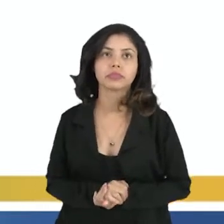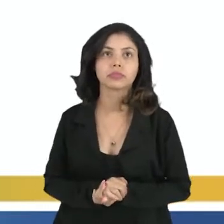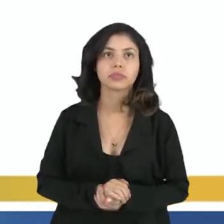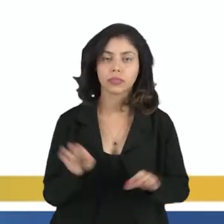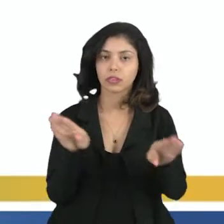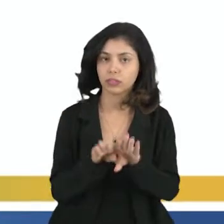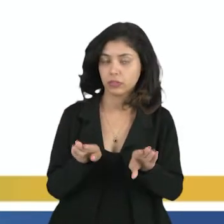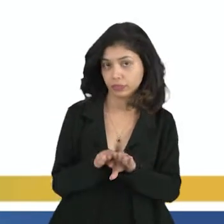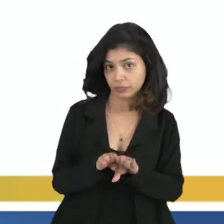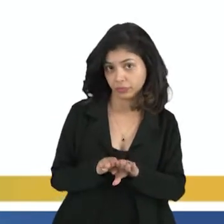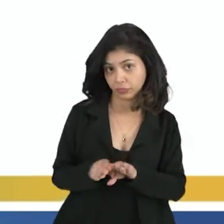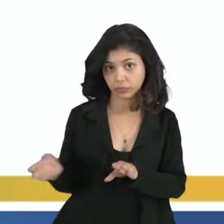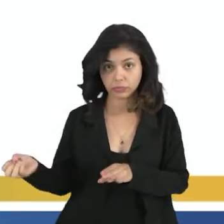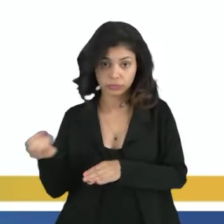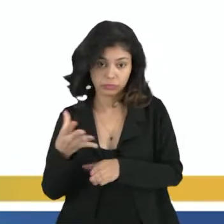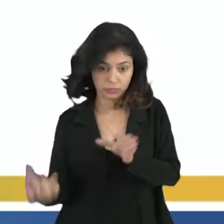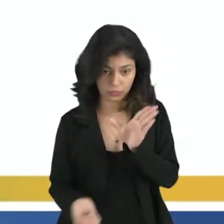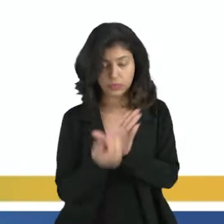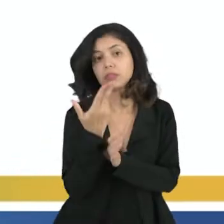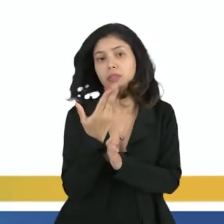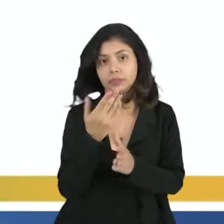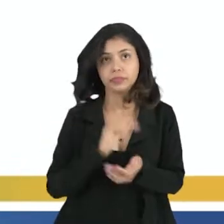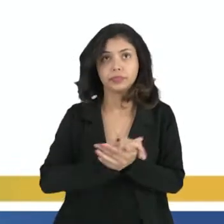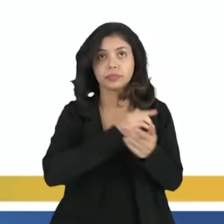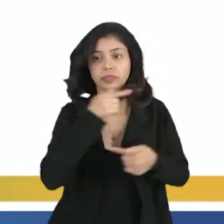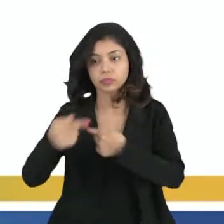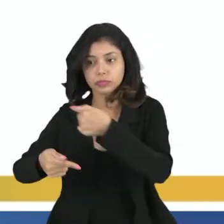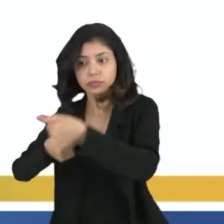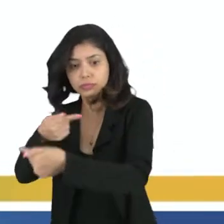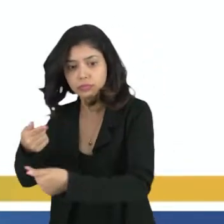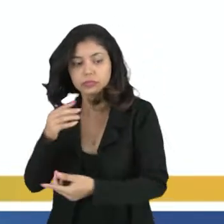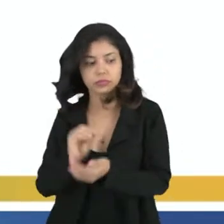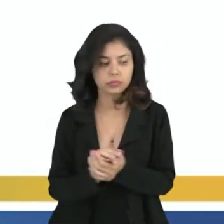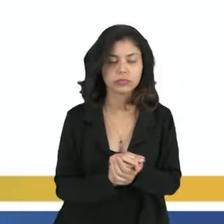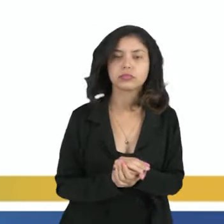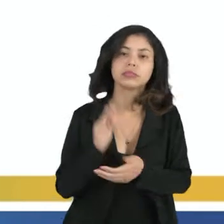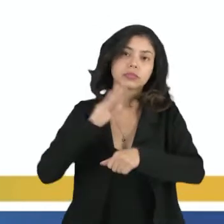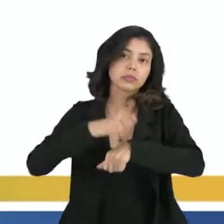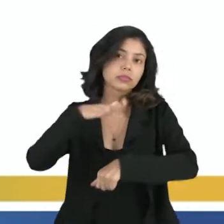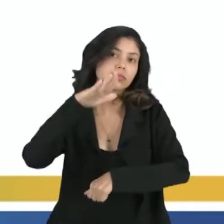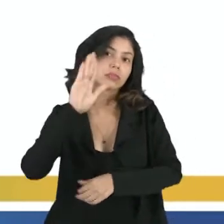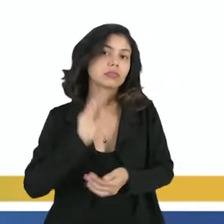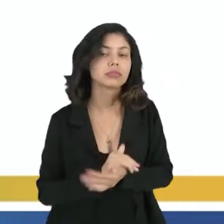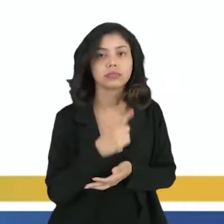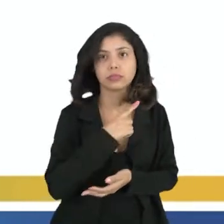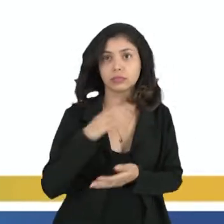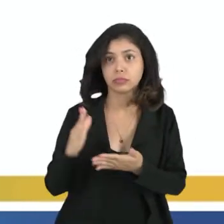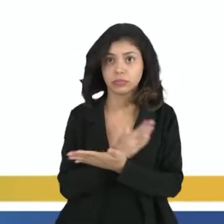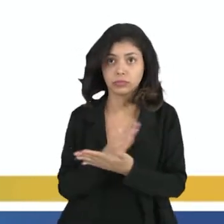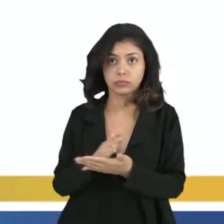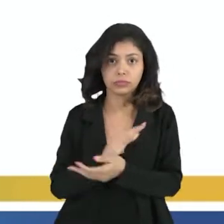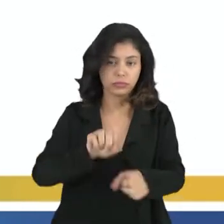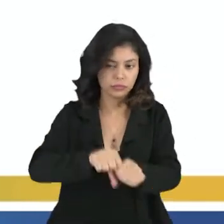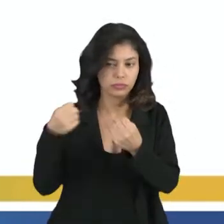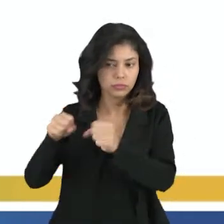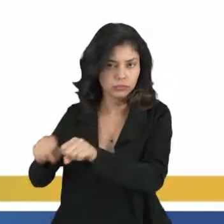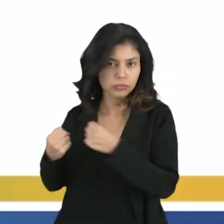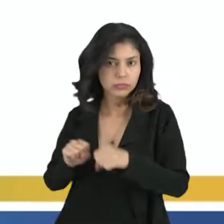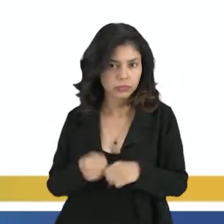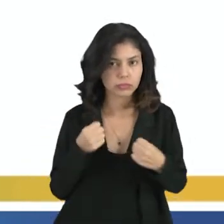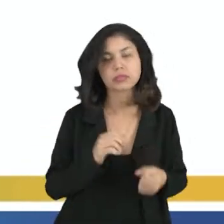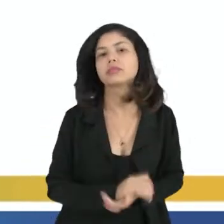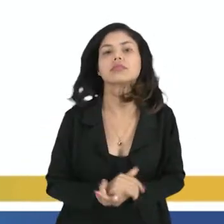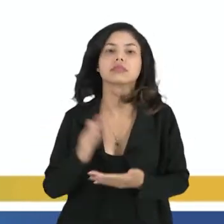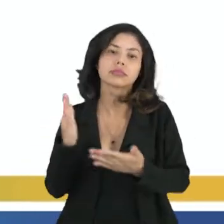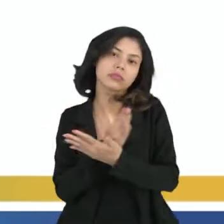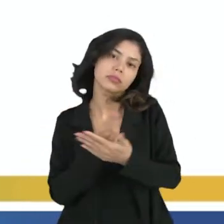E também ela é recriada, porque uma geração para outra, ela vai transmitindo mais, a gente vai tendo aí algumas rupturas, né?